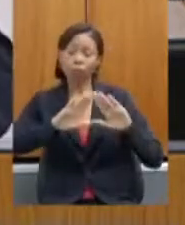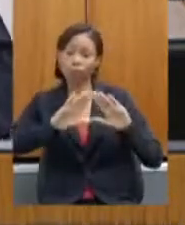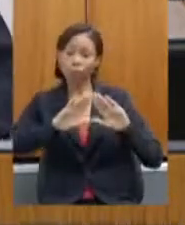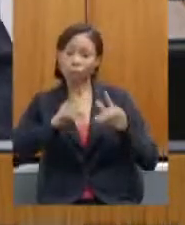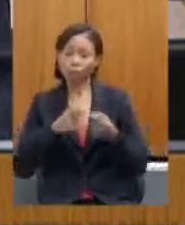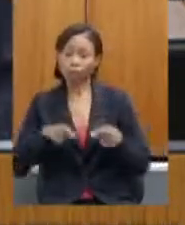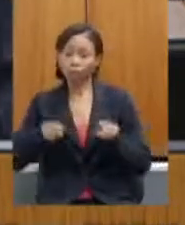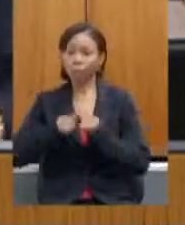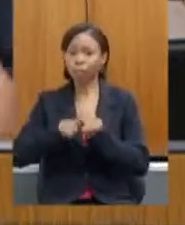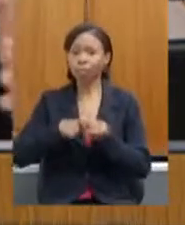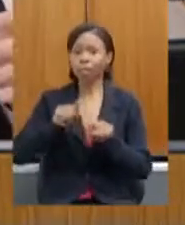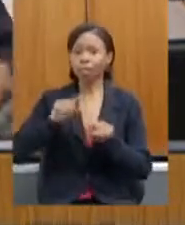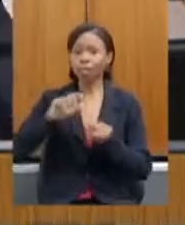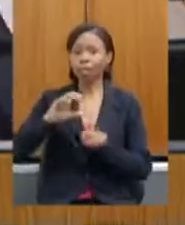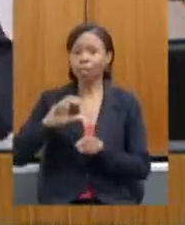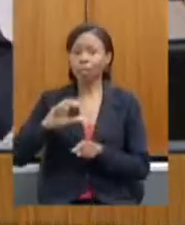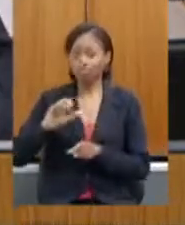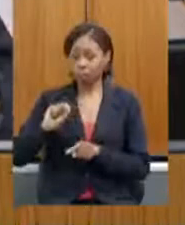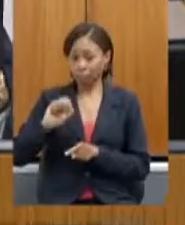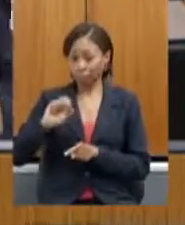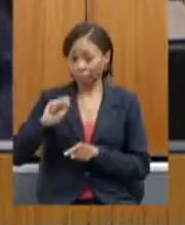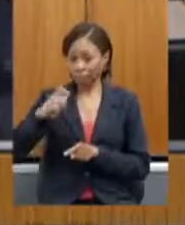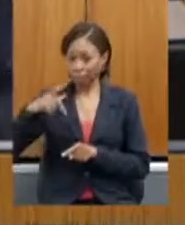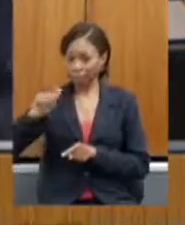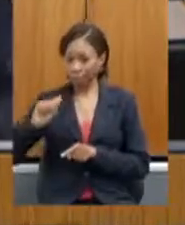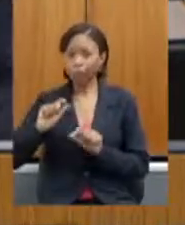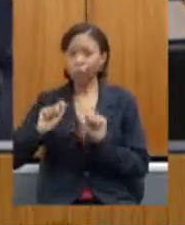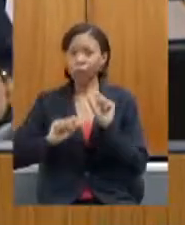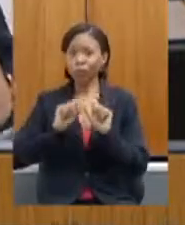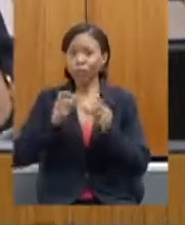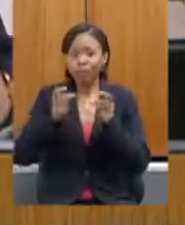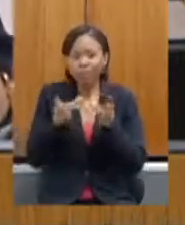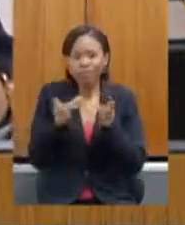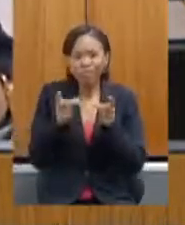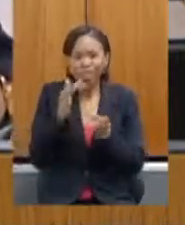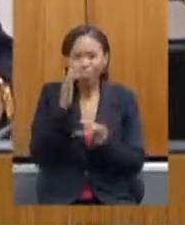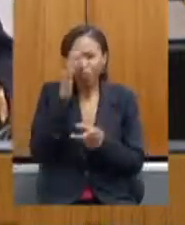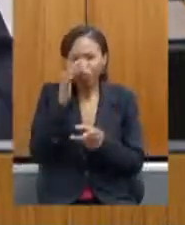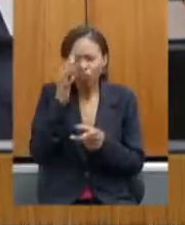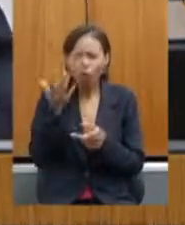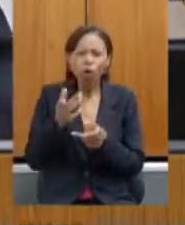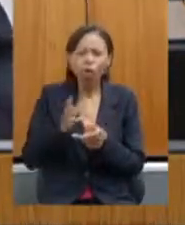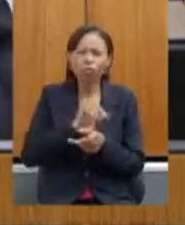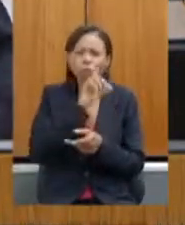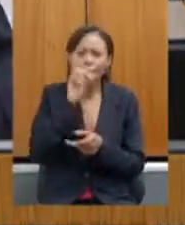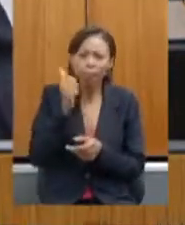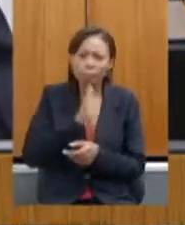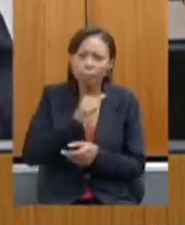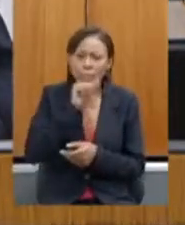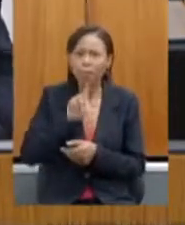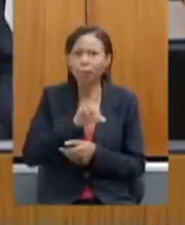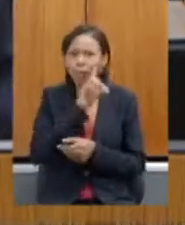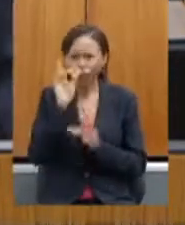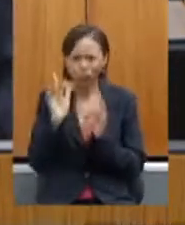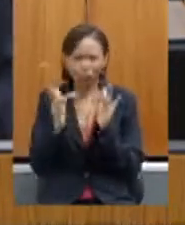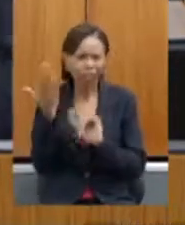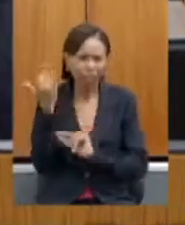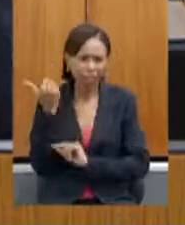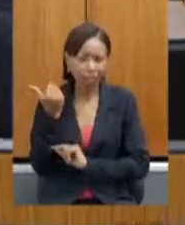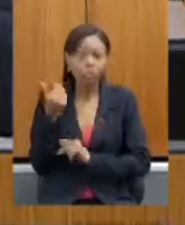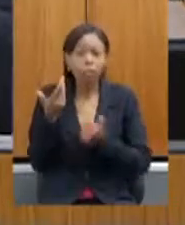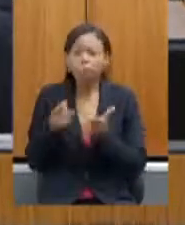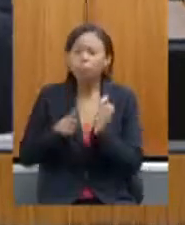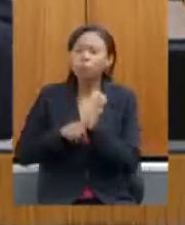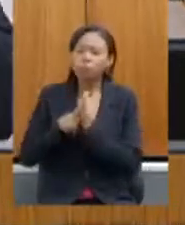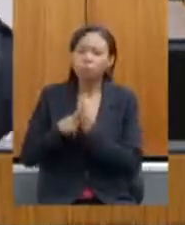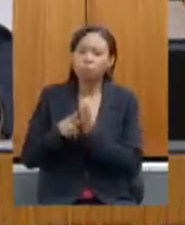venda de flores tanto no dia das mães como no dia dos namorados e eu pergunto para a senhora em que pé está o